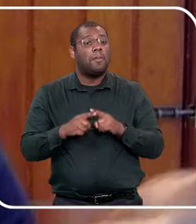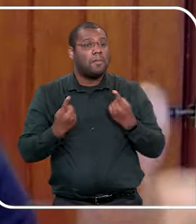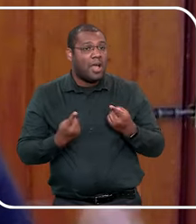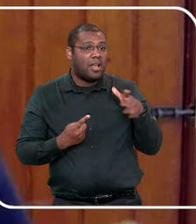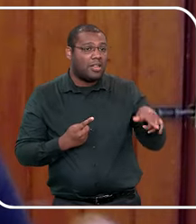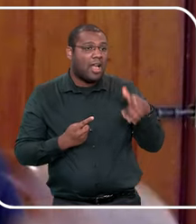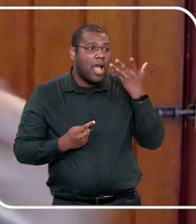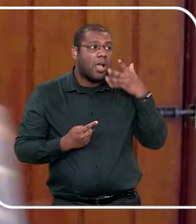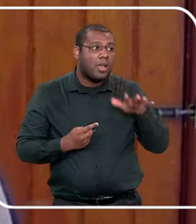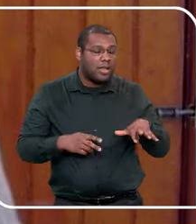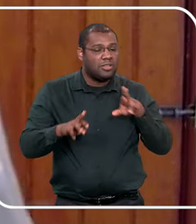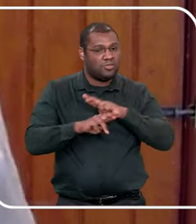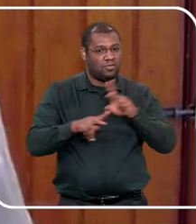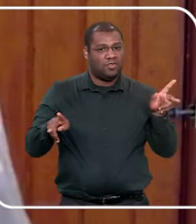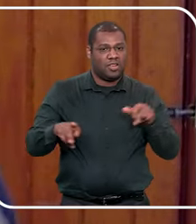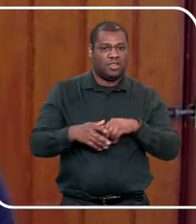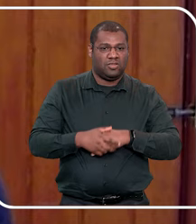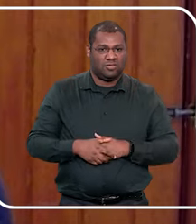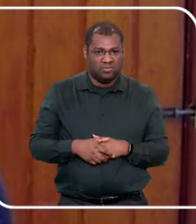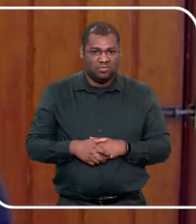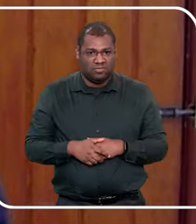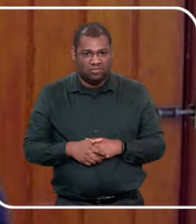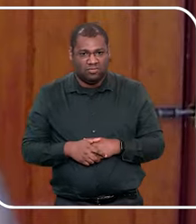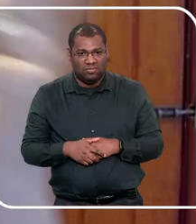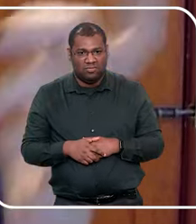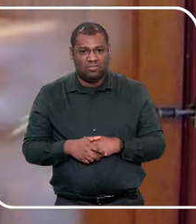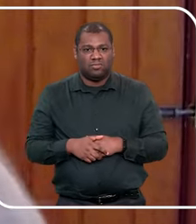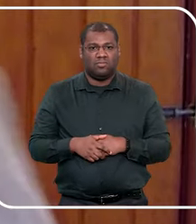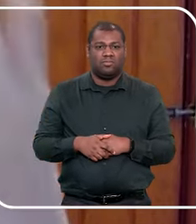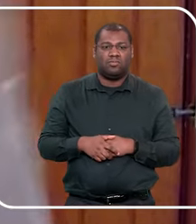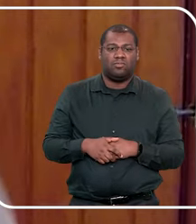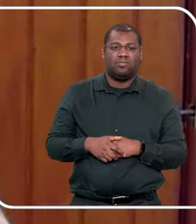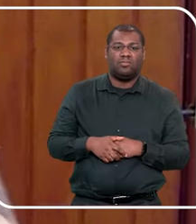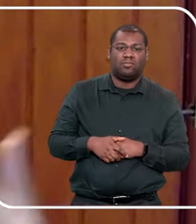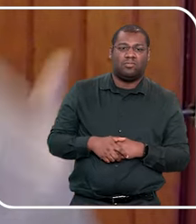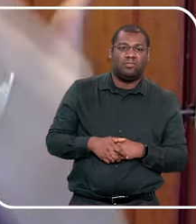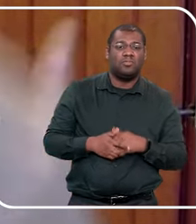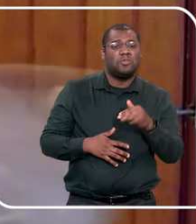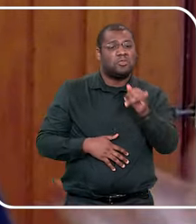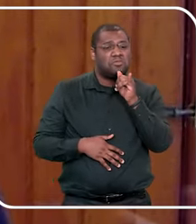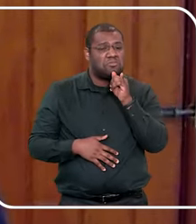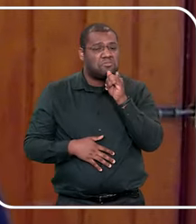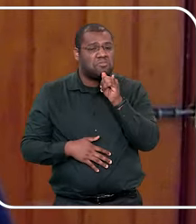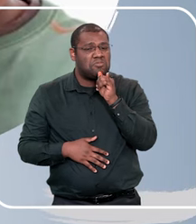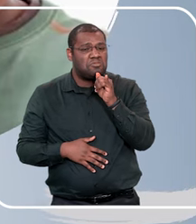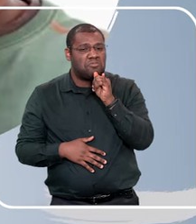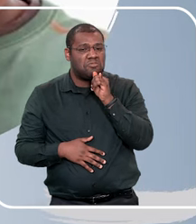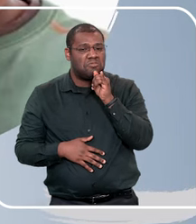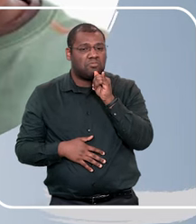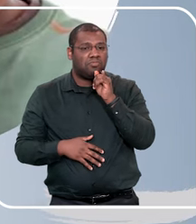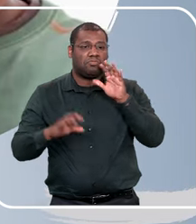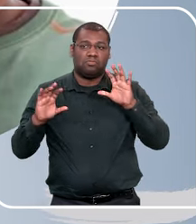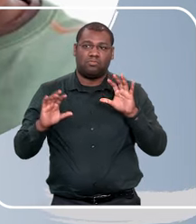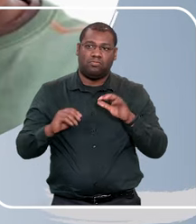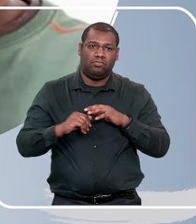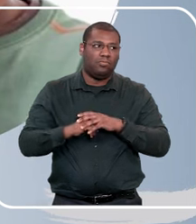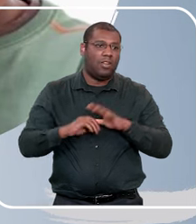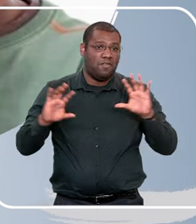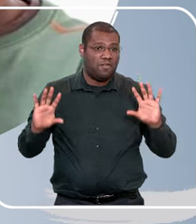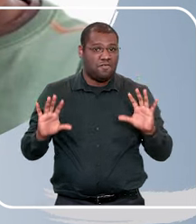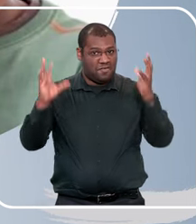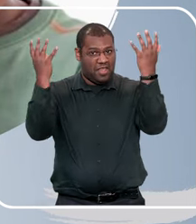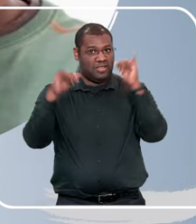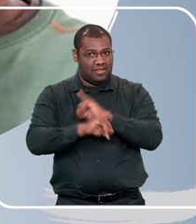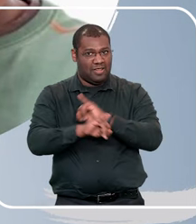você lembra aquele dia que a gente fez um chá de revelação e todo mundo ficou feliz porque era uma menina, o bebê da sua tia,